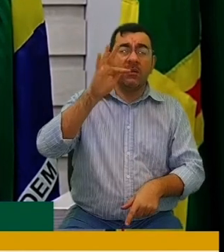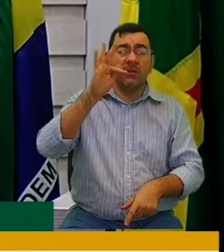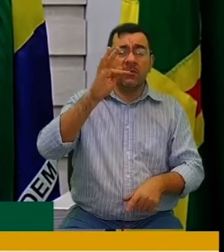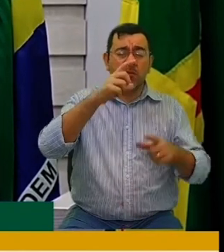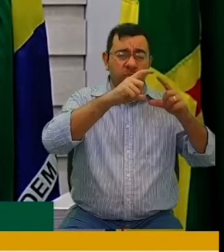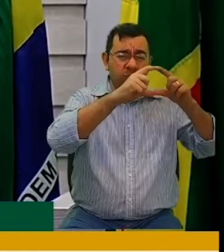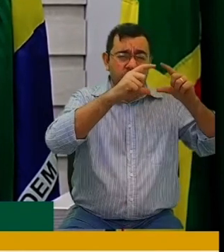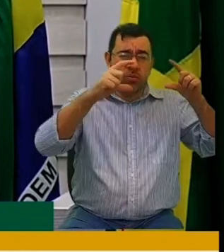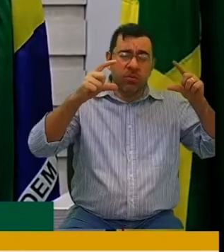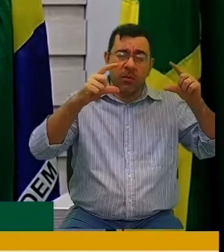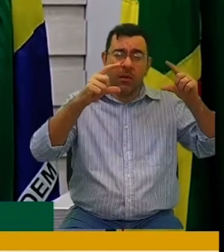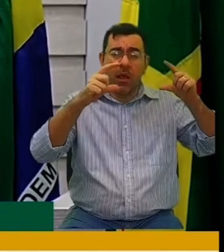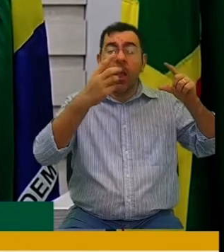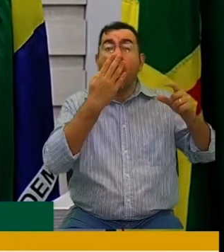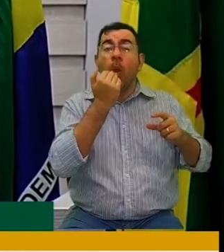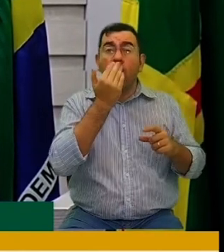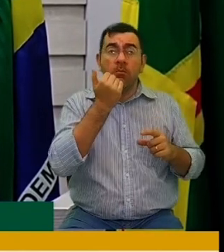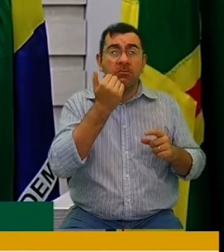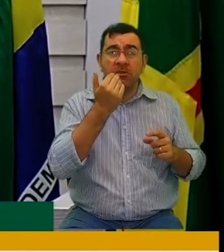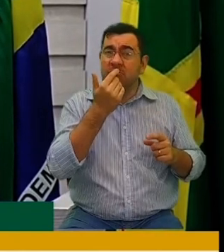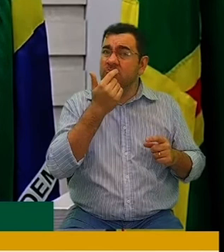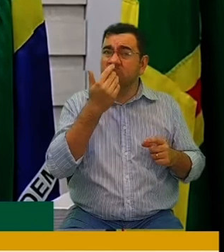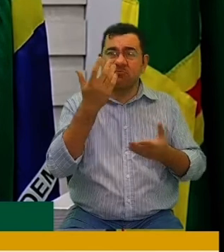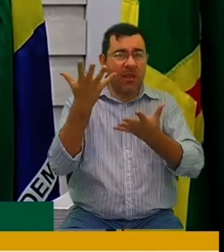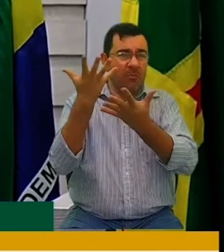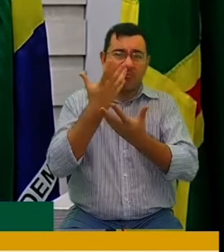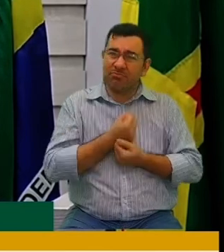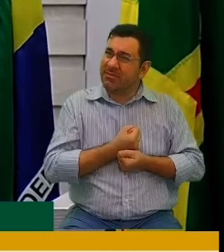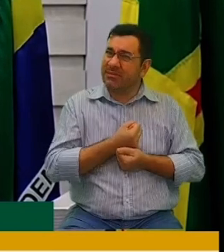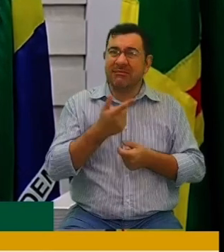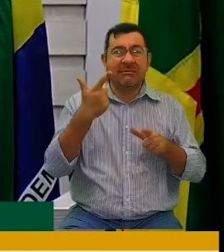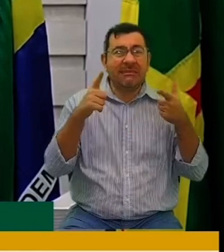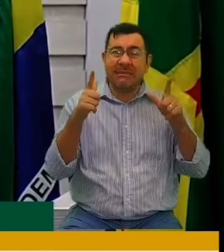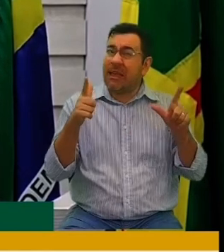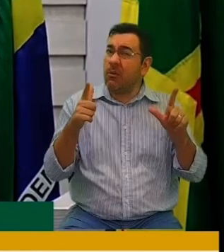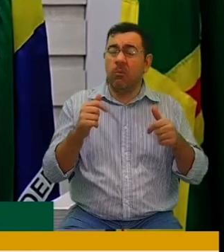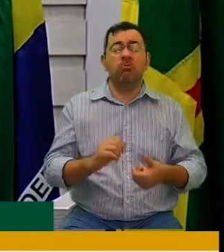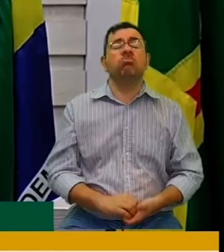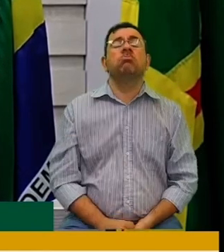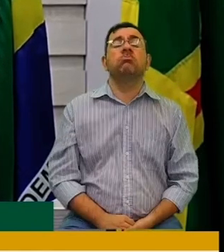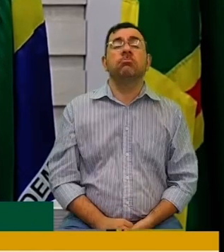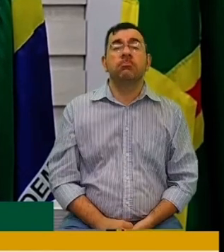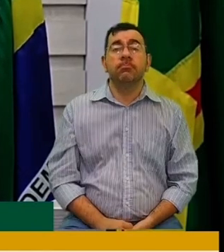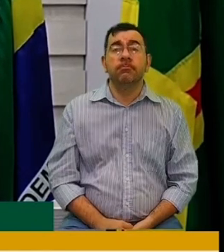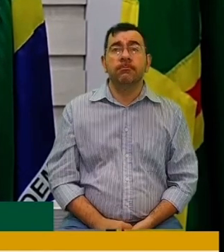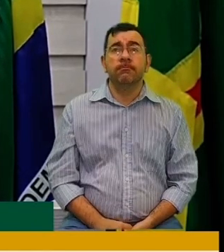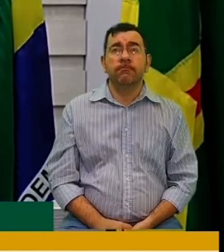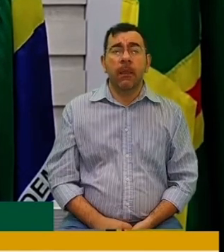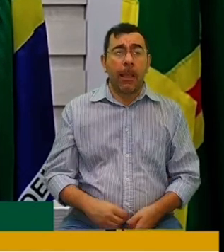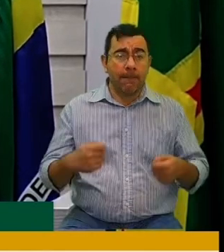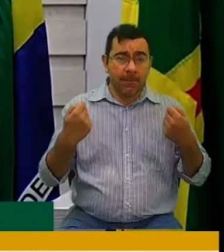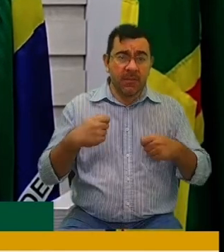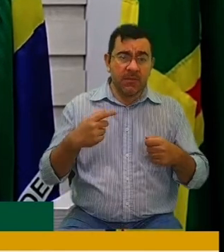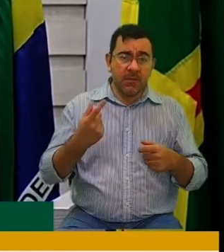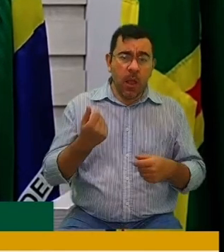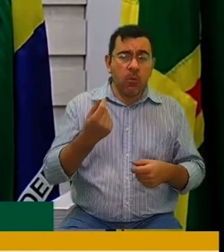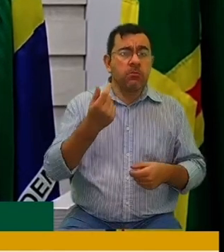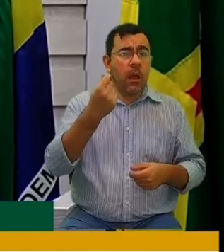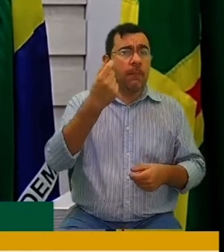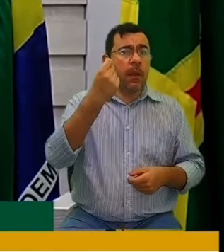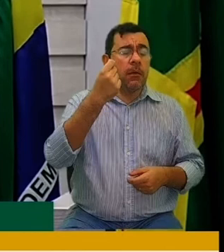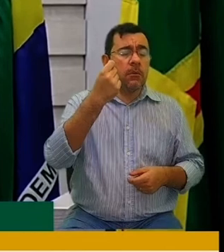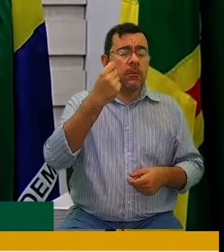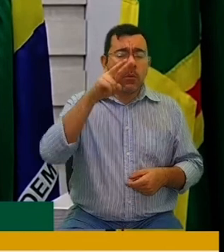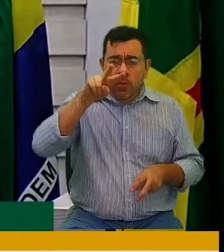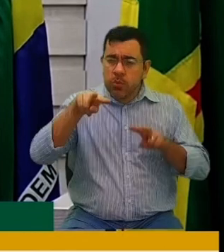necessita ter reajuste o valor da DAC, pois todos os itens da primeira necessidade também tiveram seus preços